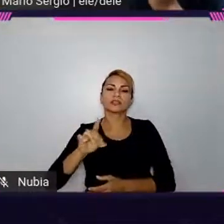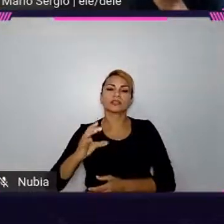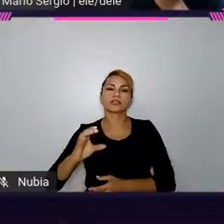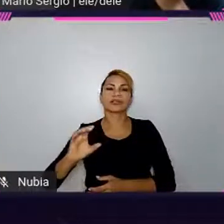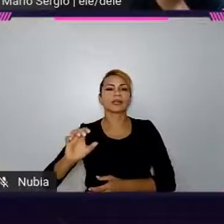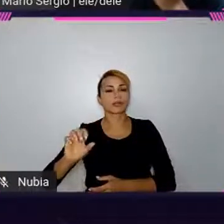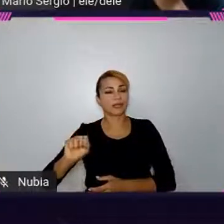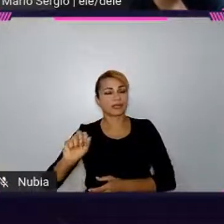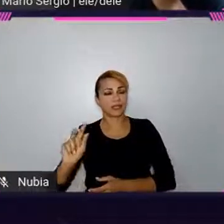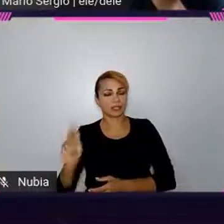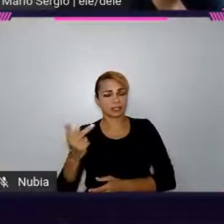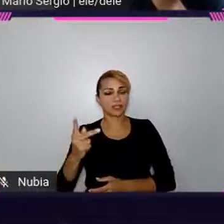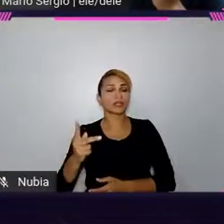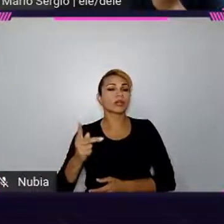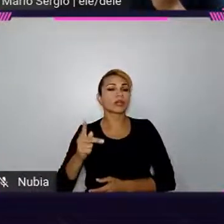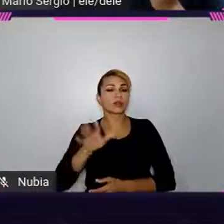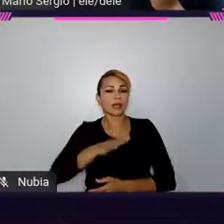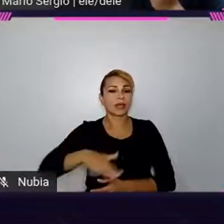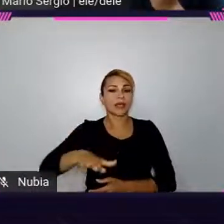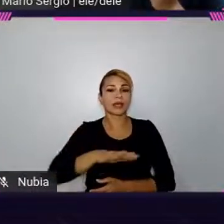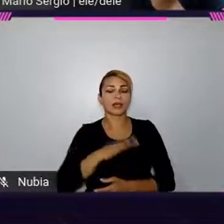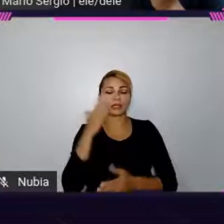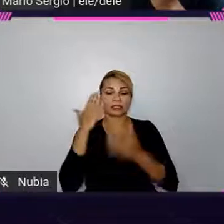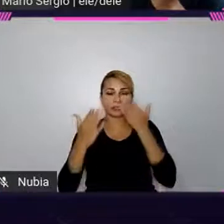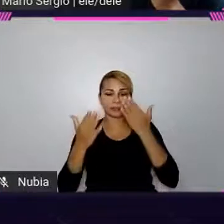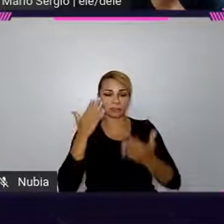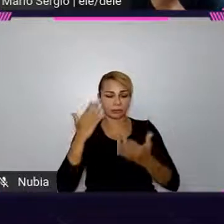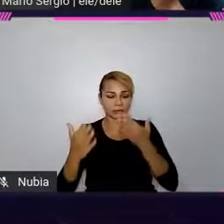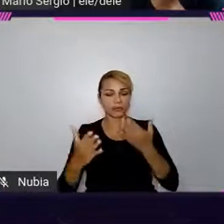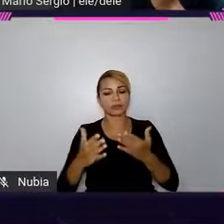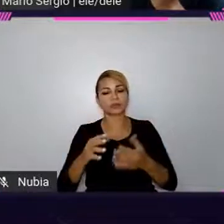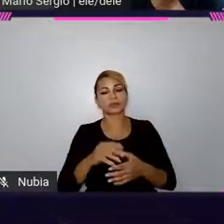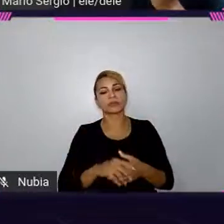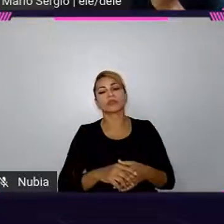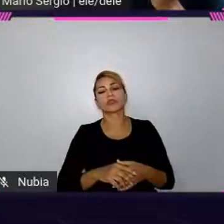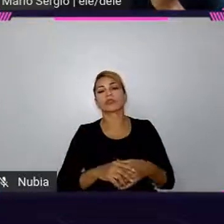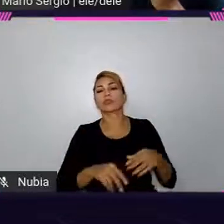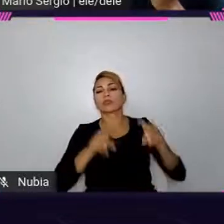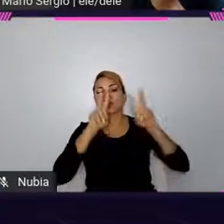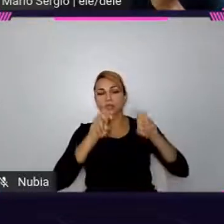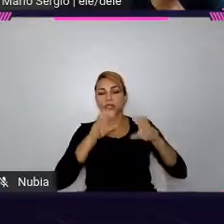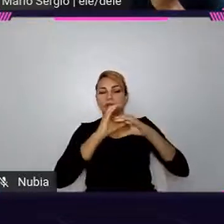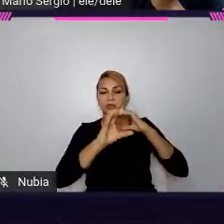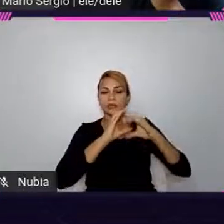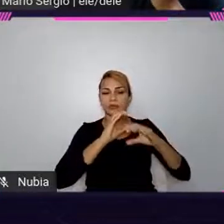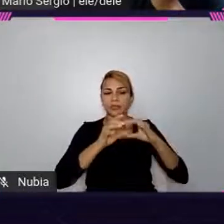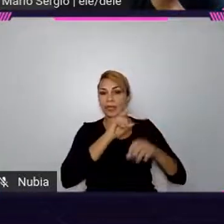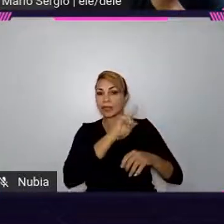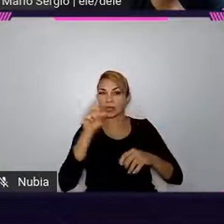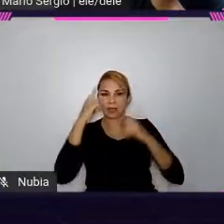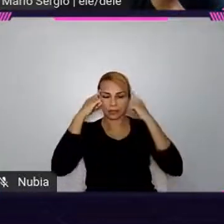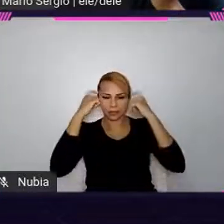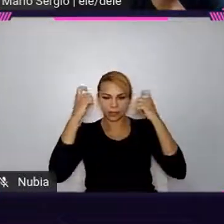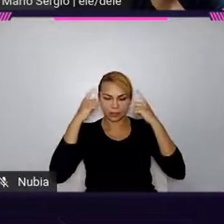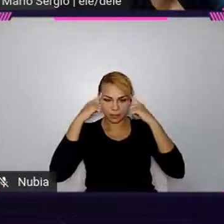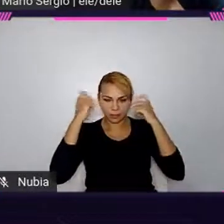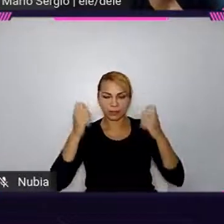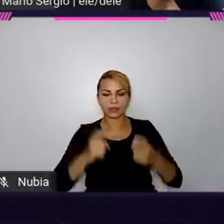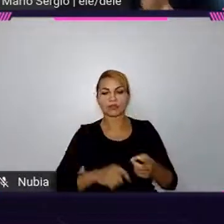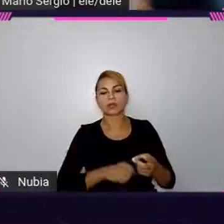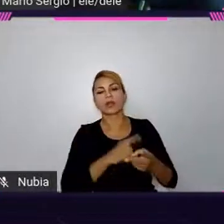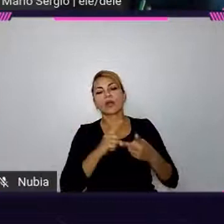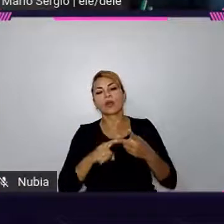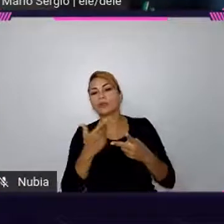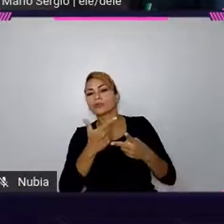que eu escutei essa semana, foram dos Encast. Um foi sobre comunicação não violenta e o outro foi sobre improvisação, que é super legal.